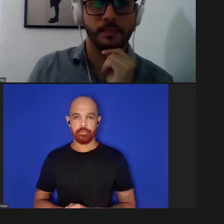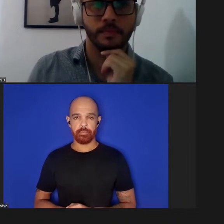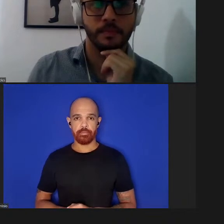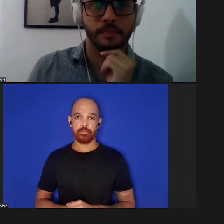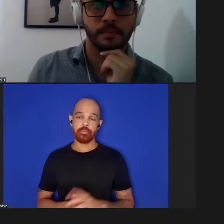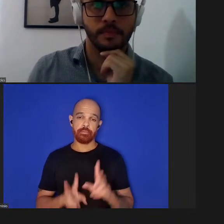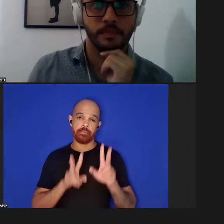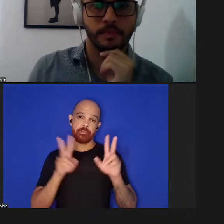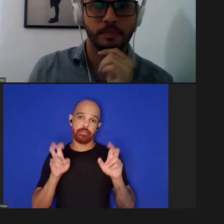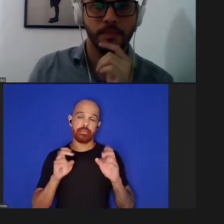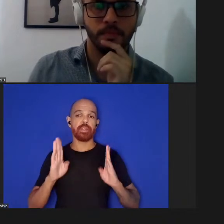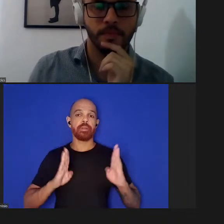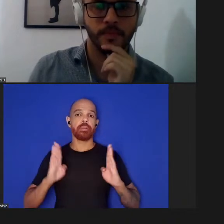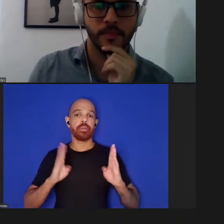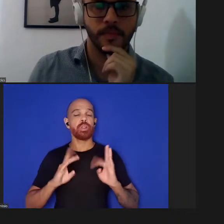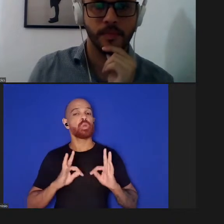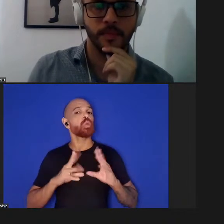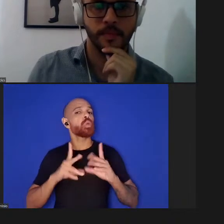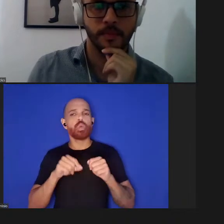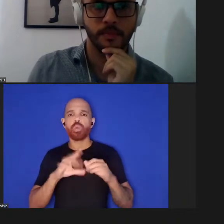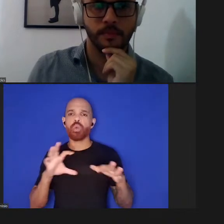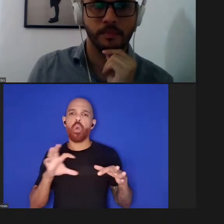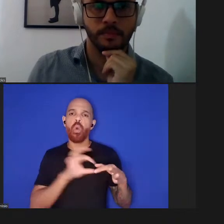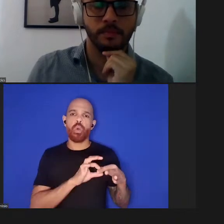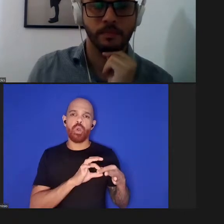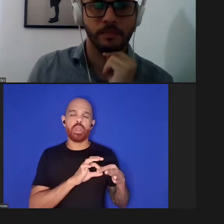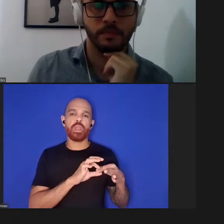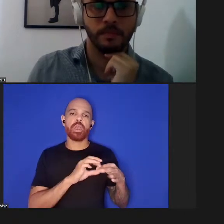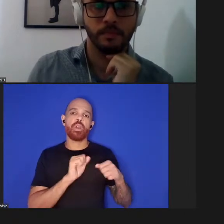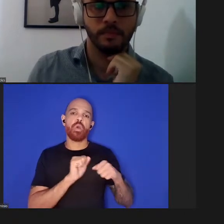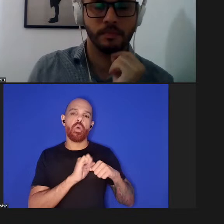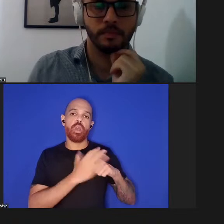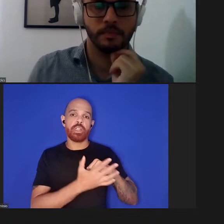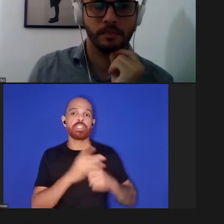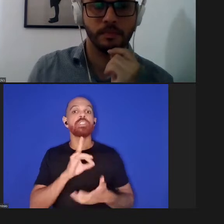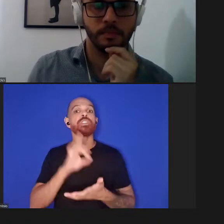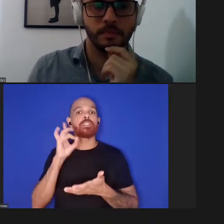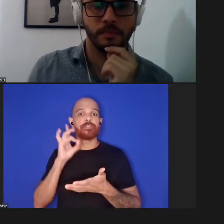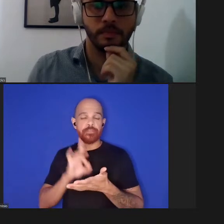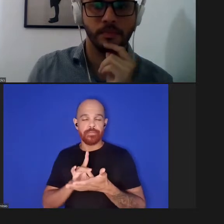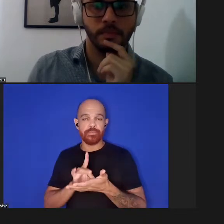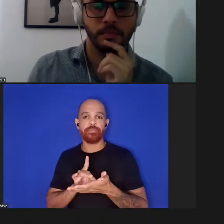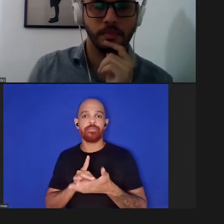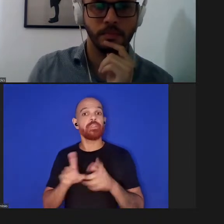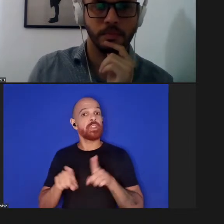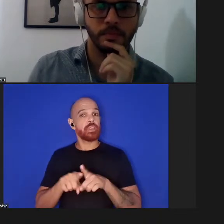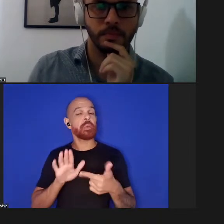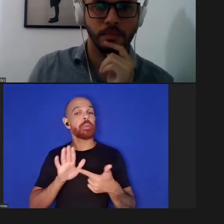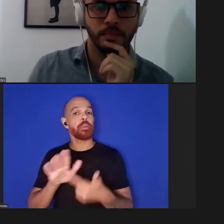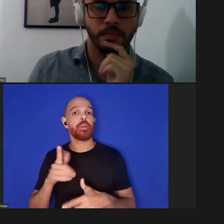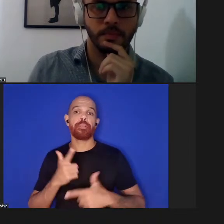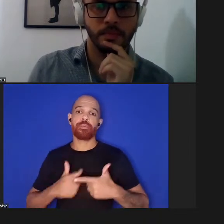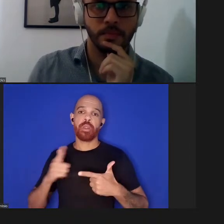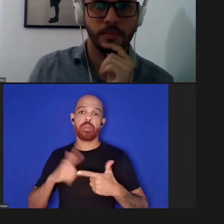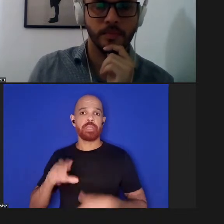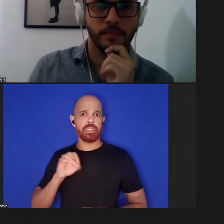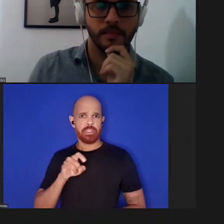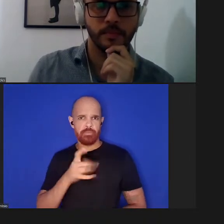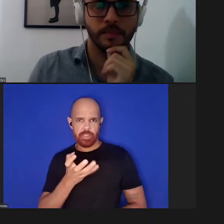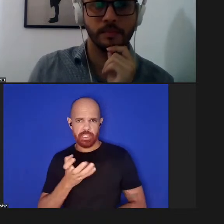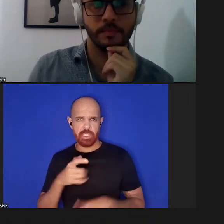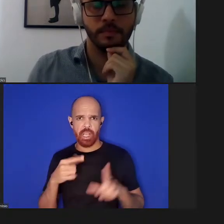tudo que tivesse a ver com o coronavírus e de fato isso também representa um problema porque se você quiser trabalhar